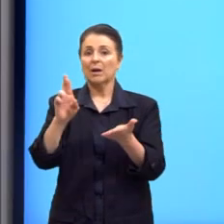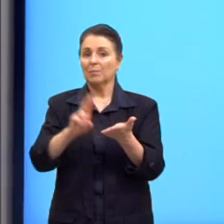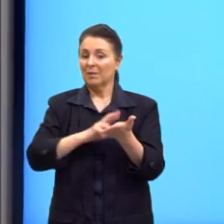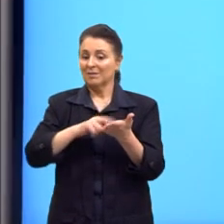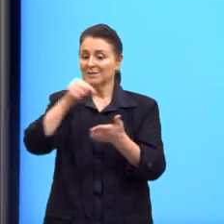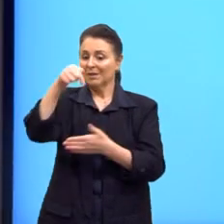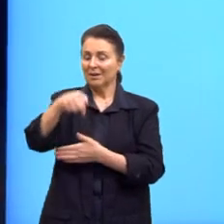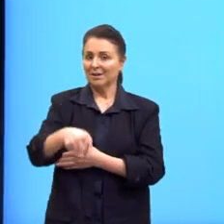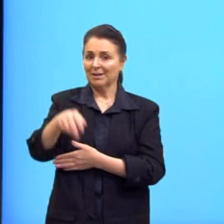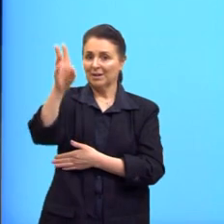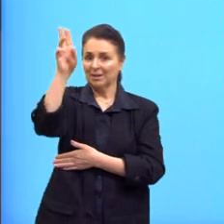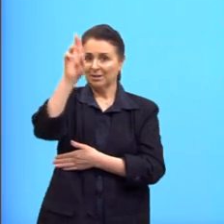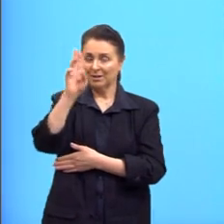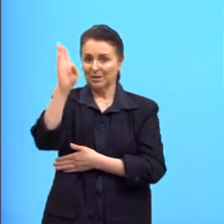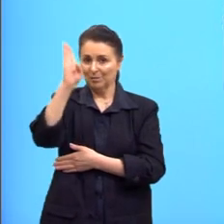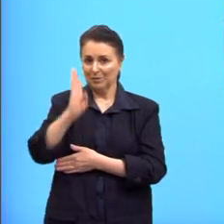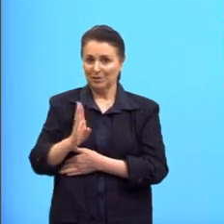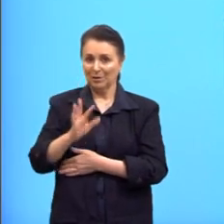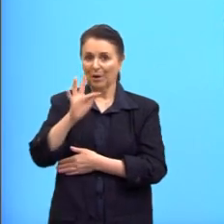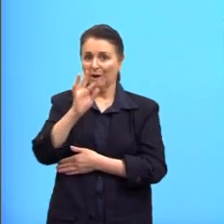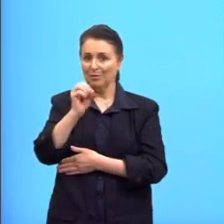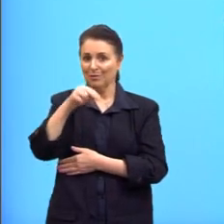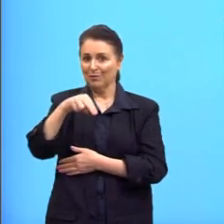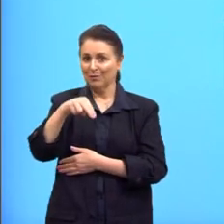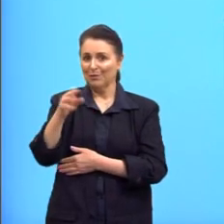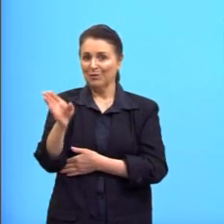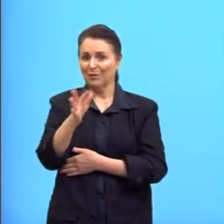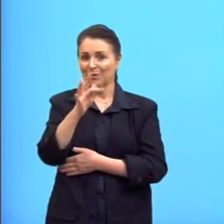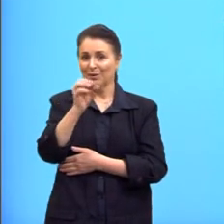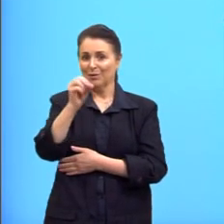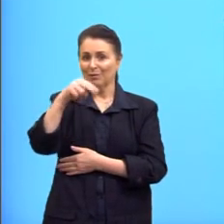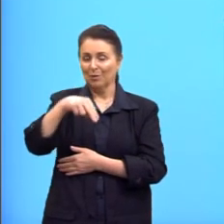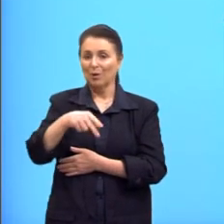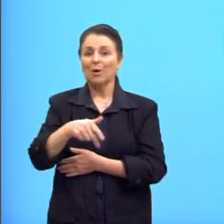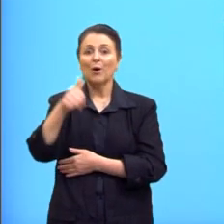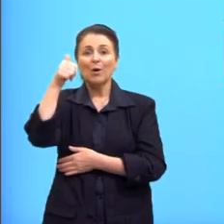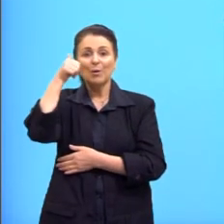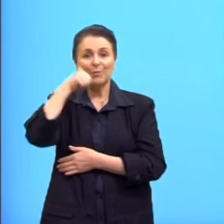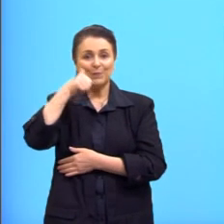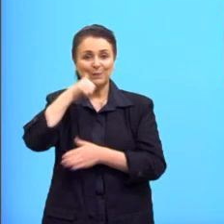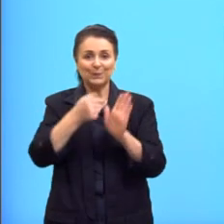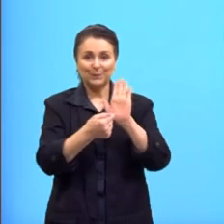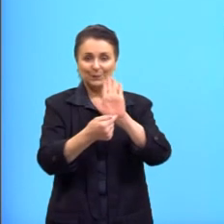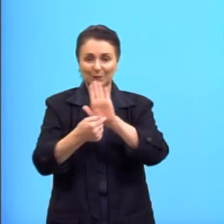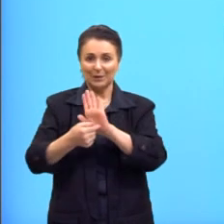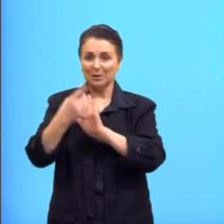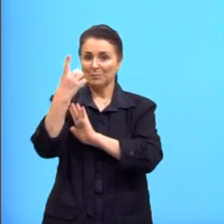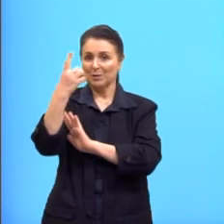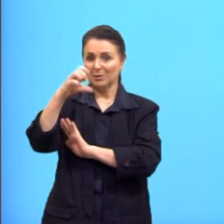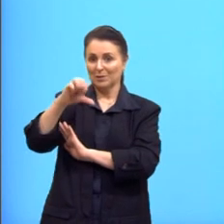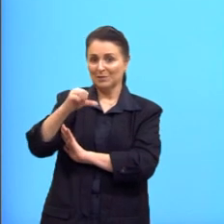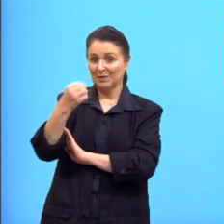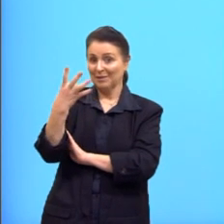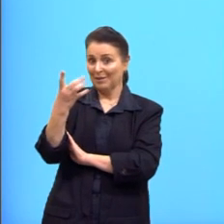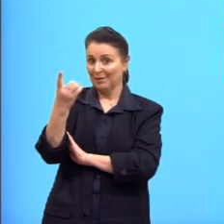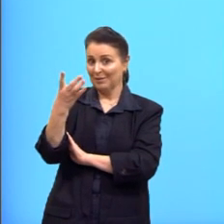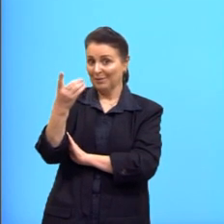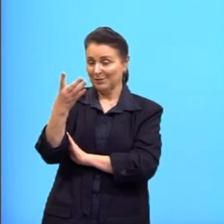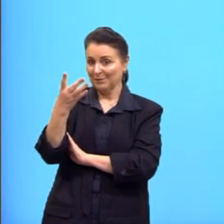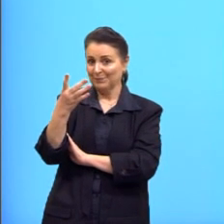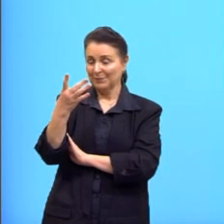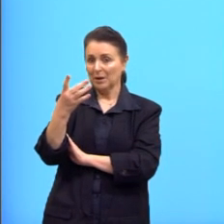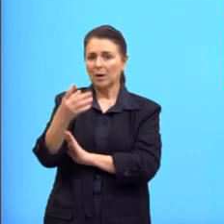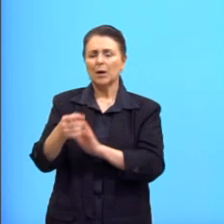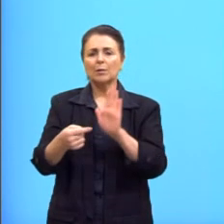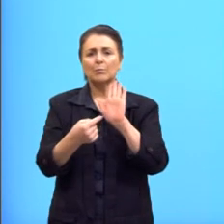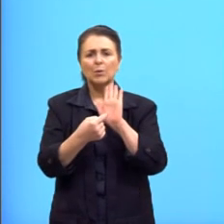brasileira, a revista Fonfon, aqui mostrando as sufragistas em 1914, e uma capa mostrando essa